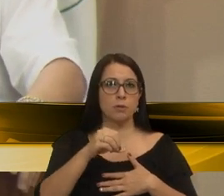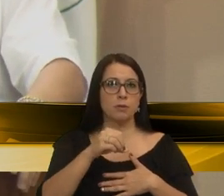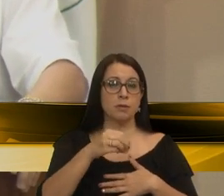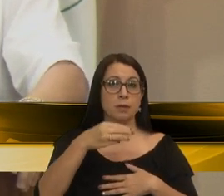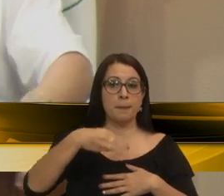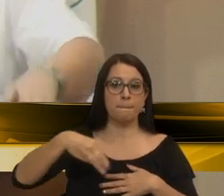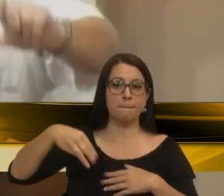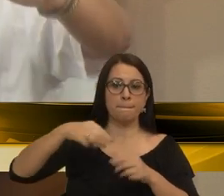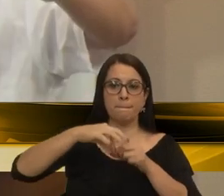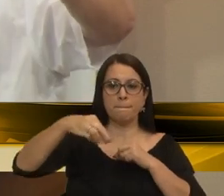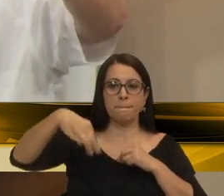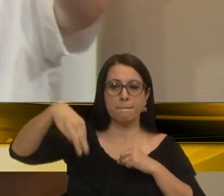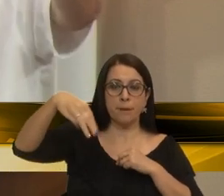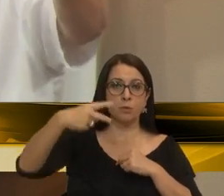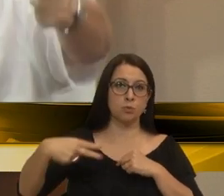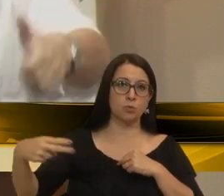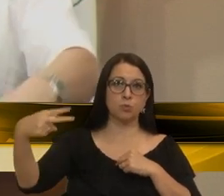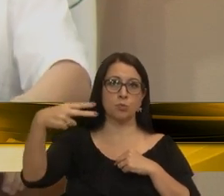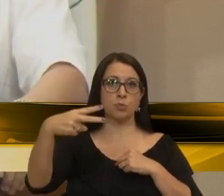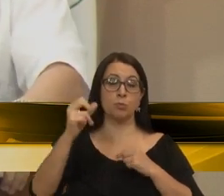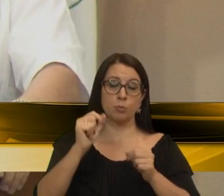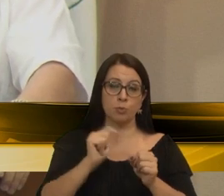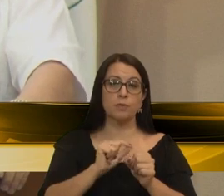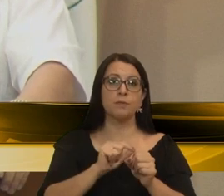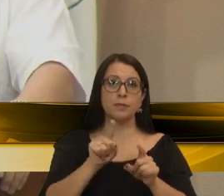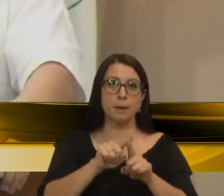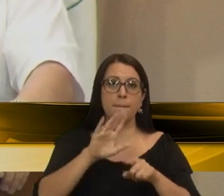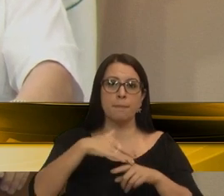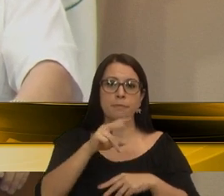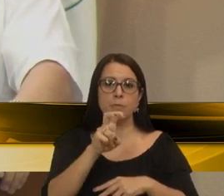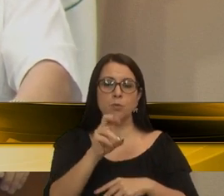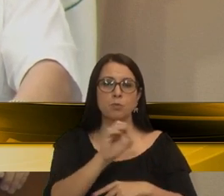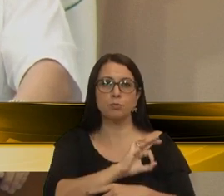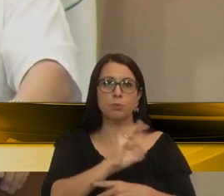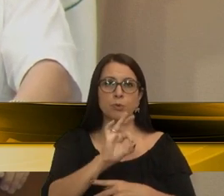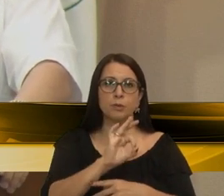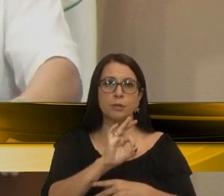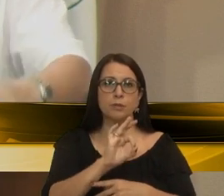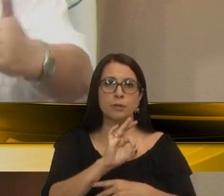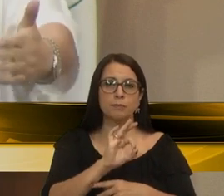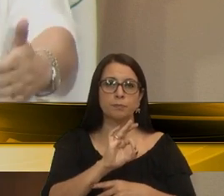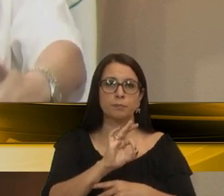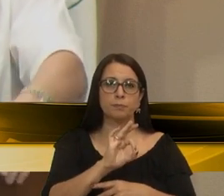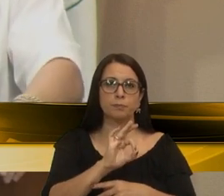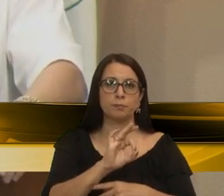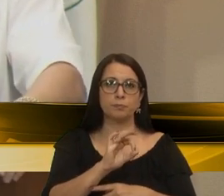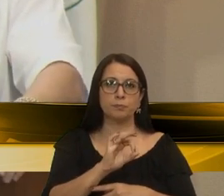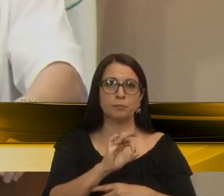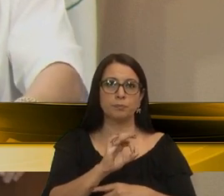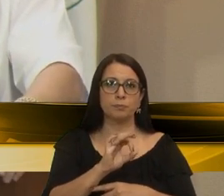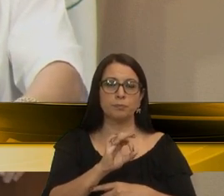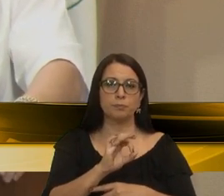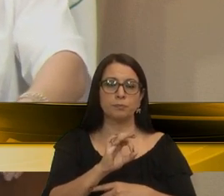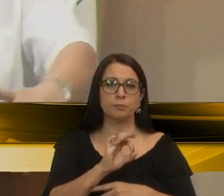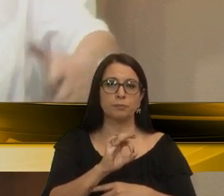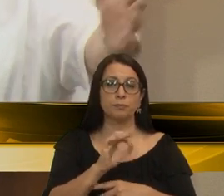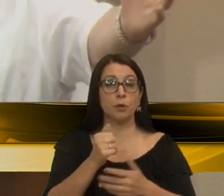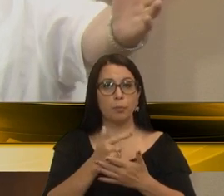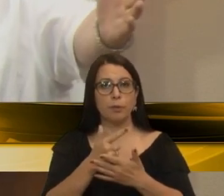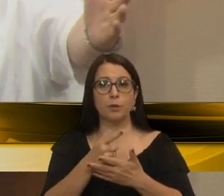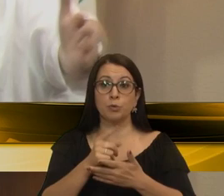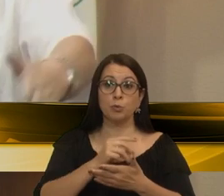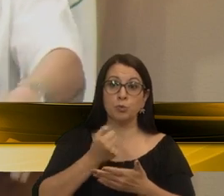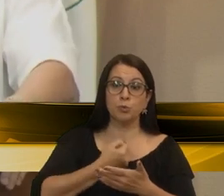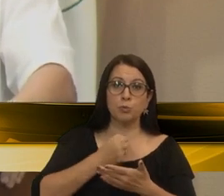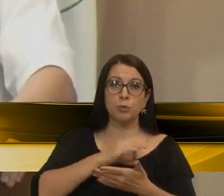quadrados, e podendo ainda aplicar mais 50% de índice, comprando índice, então, por